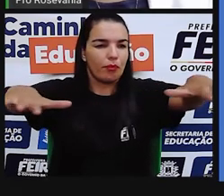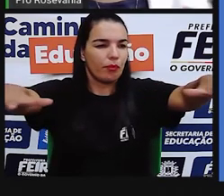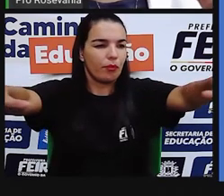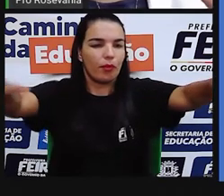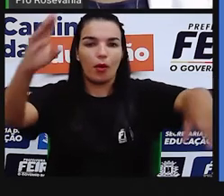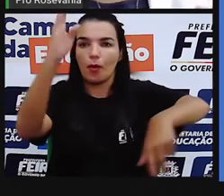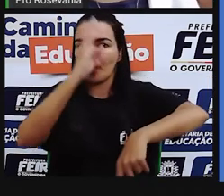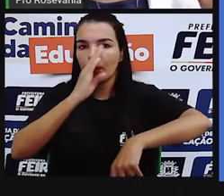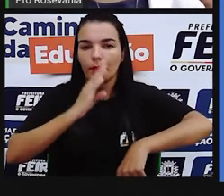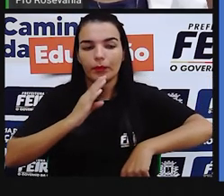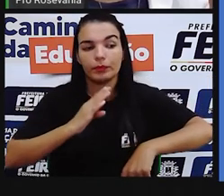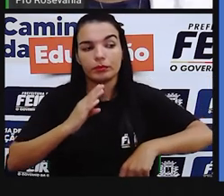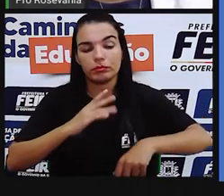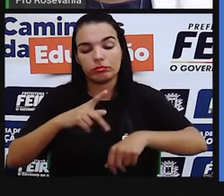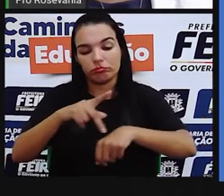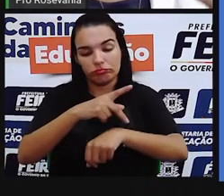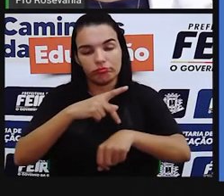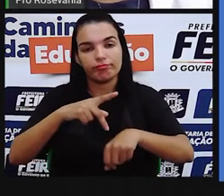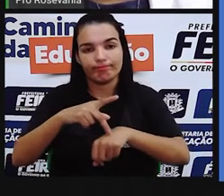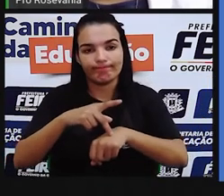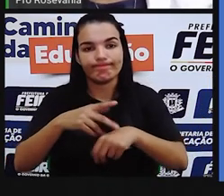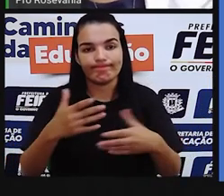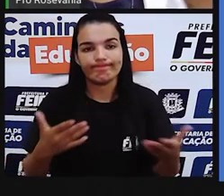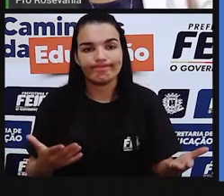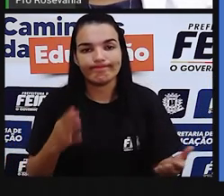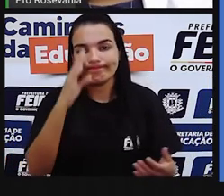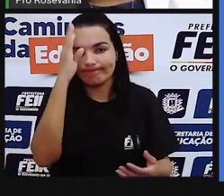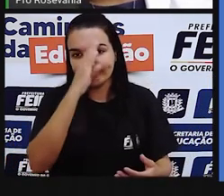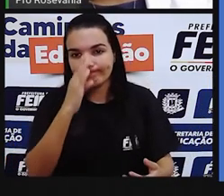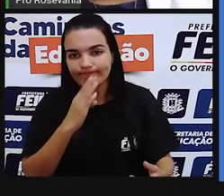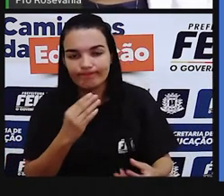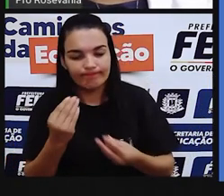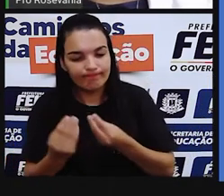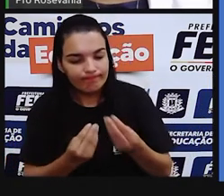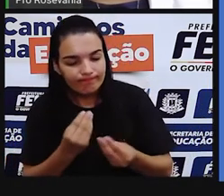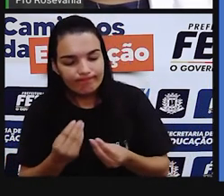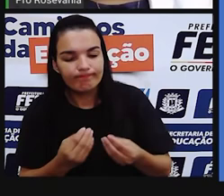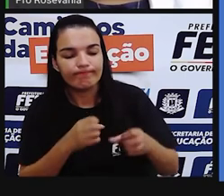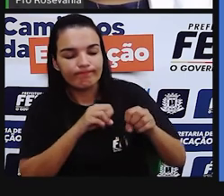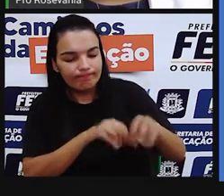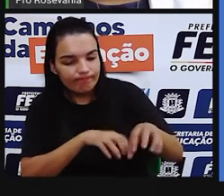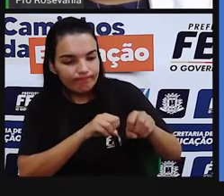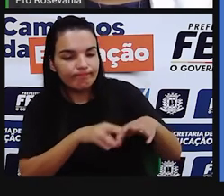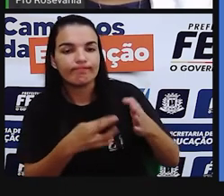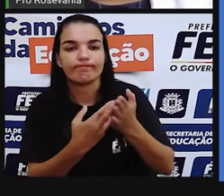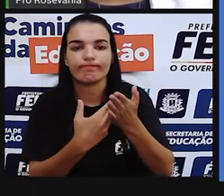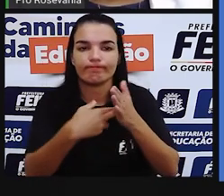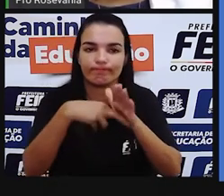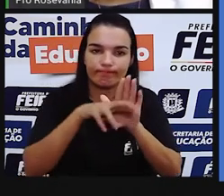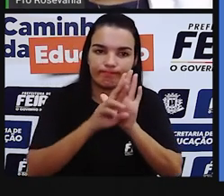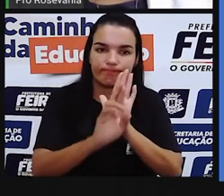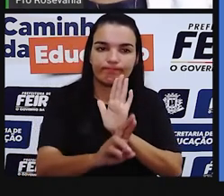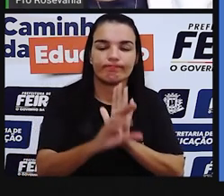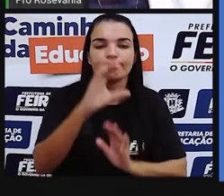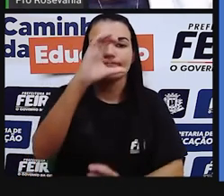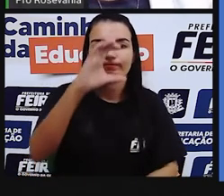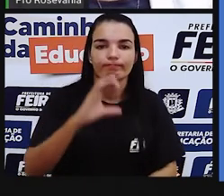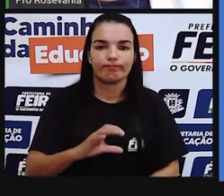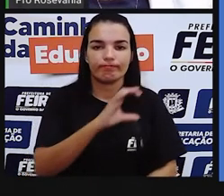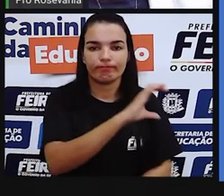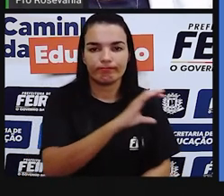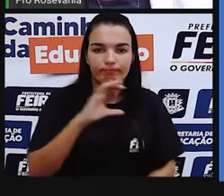até hoje não tem quais estruturas formadas como era antes não mudamos no começo à passada.